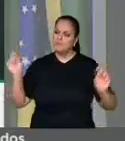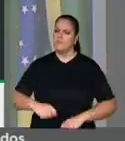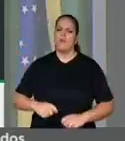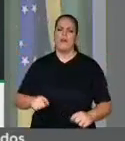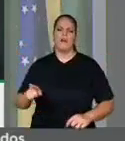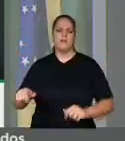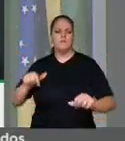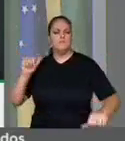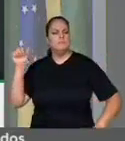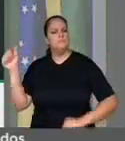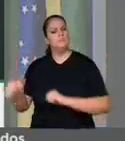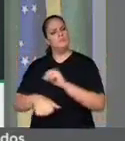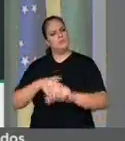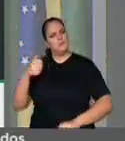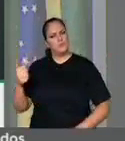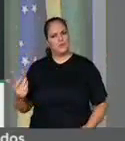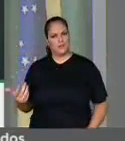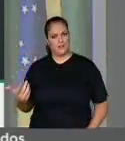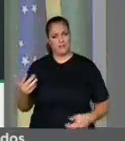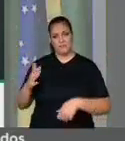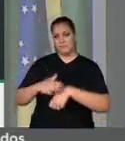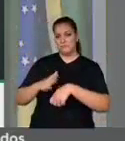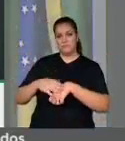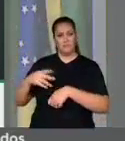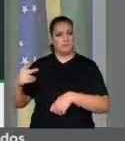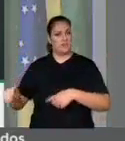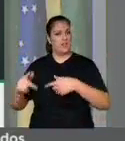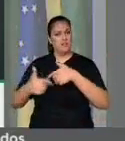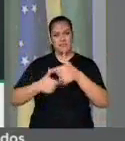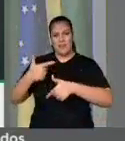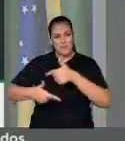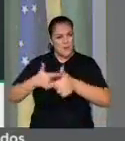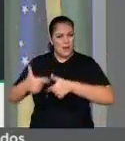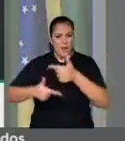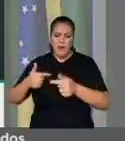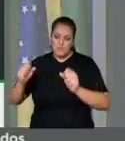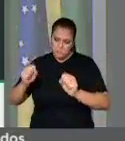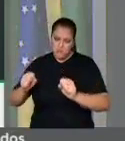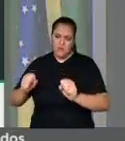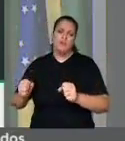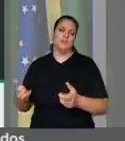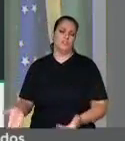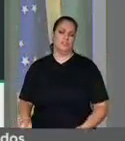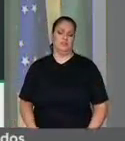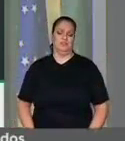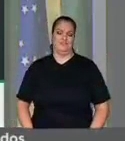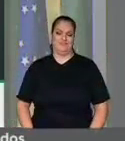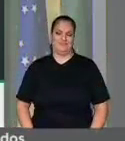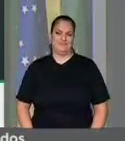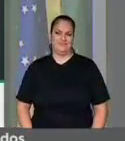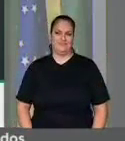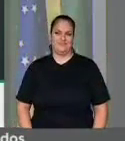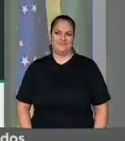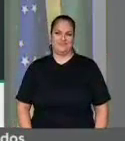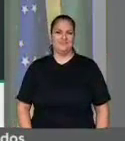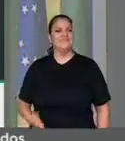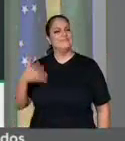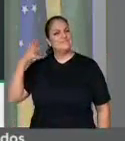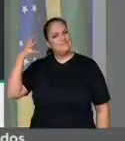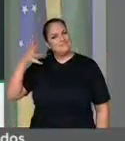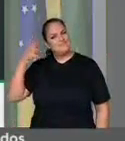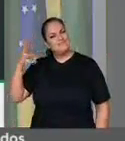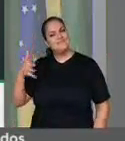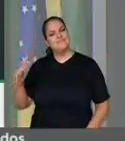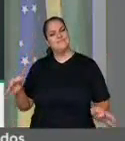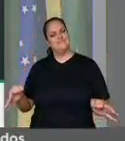o ambiente que querem transformar através do seu suor e da sua força de trabalho. São com essas palavras que eu participo dessa homenagem aqui na